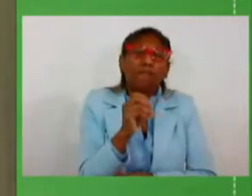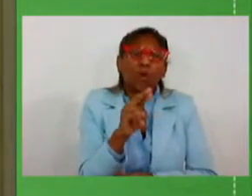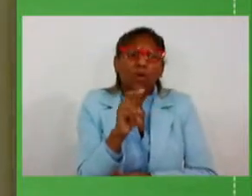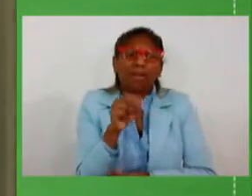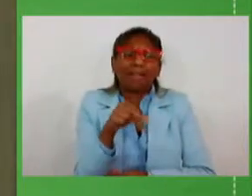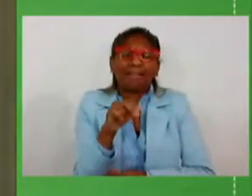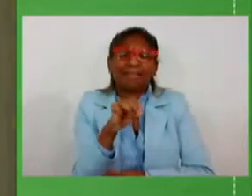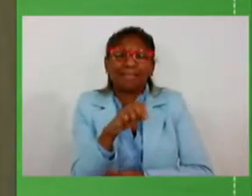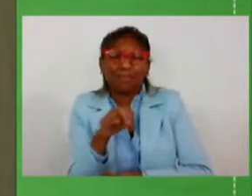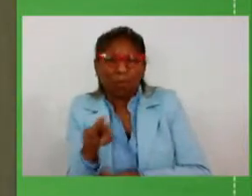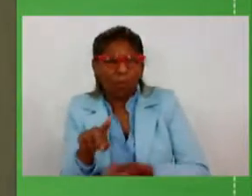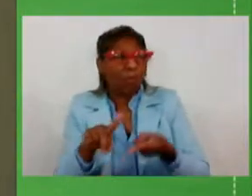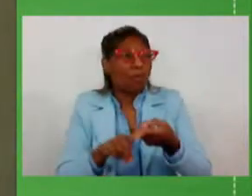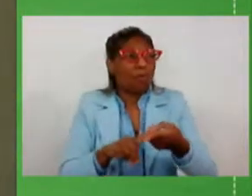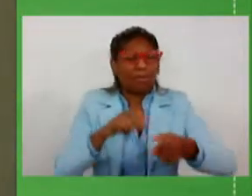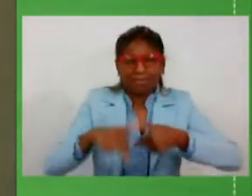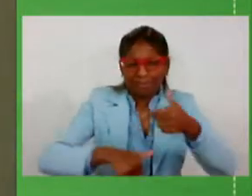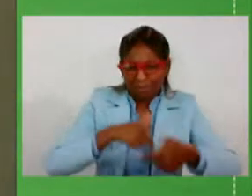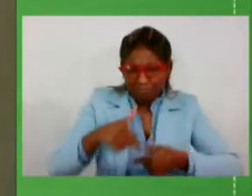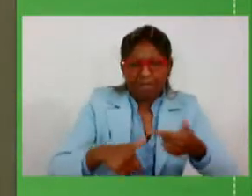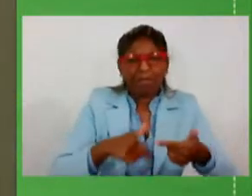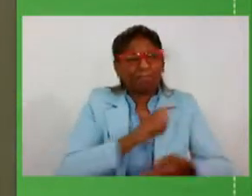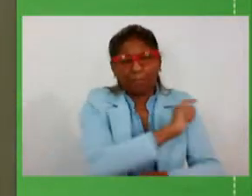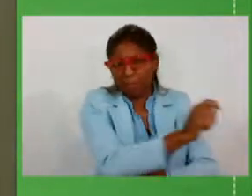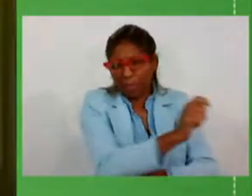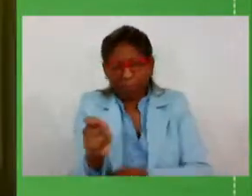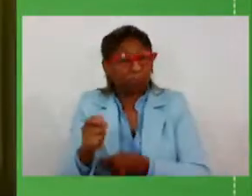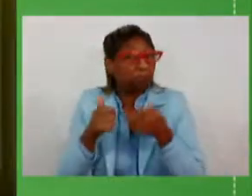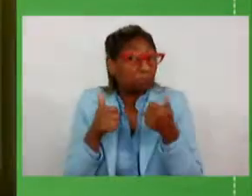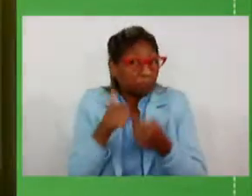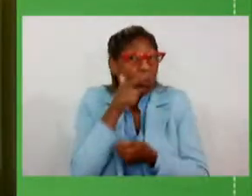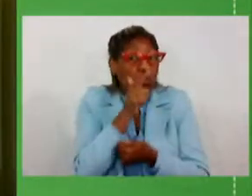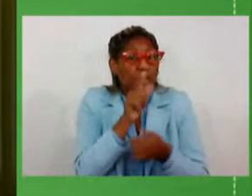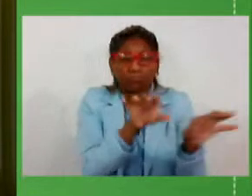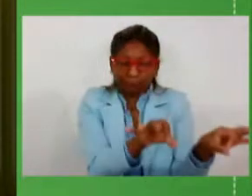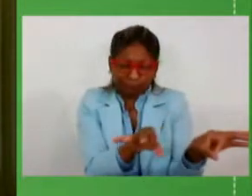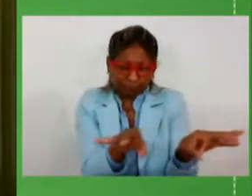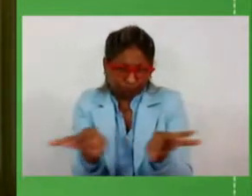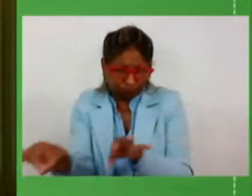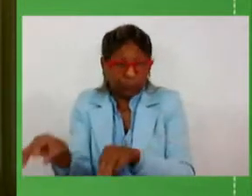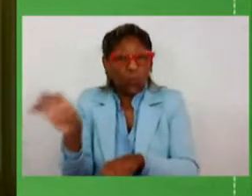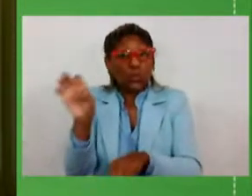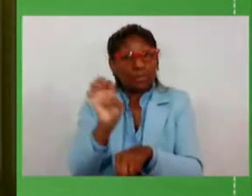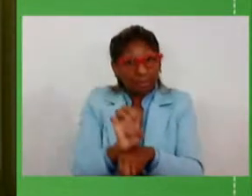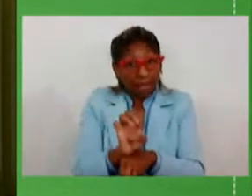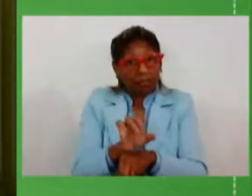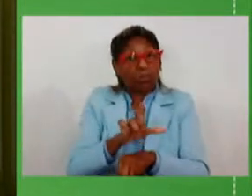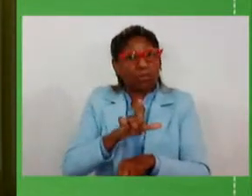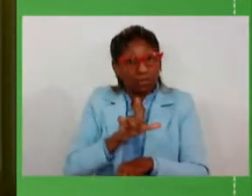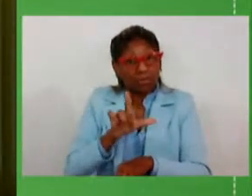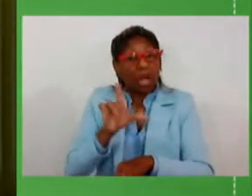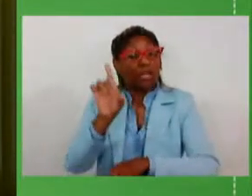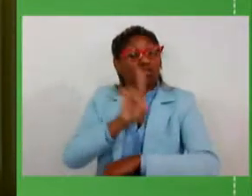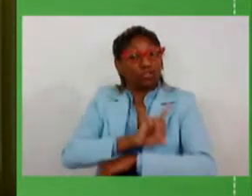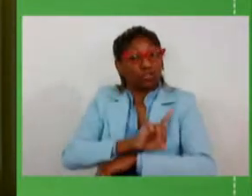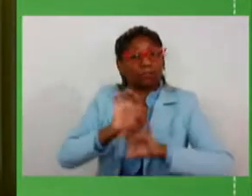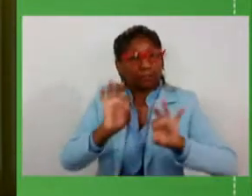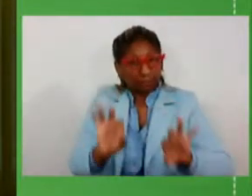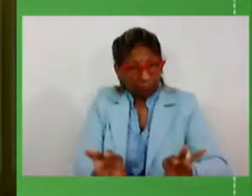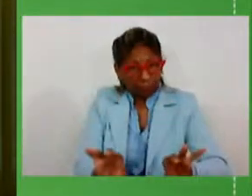consegue ter a nossa atenção dedicada a colocar o Estado em movimento e nós estamos projetando, então, neste